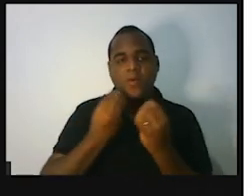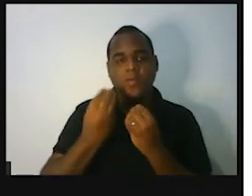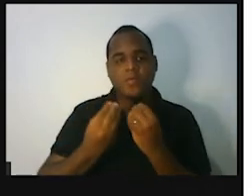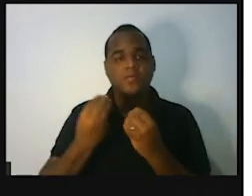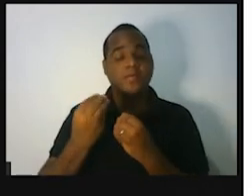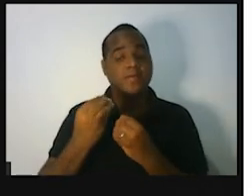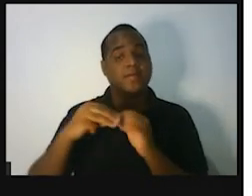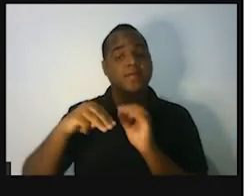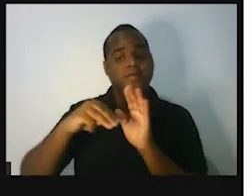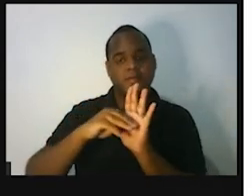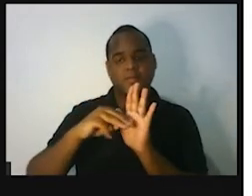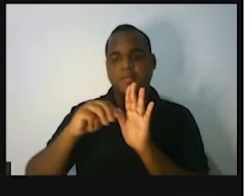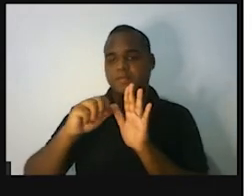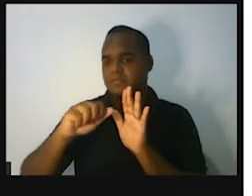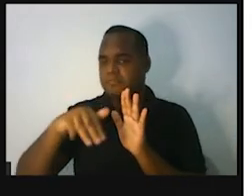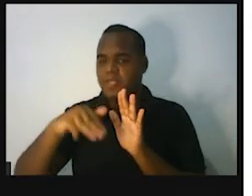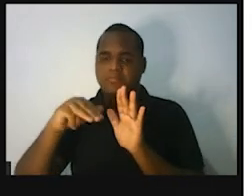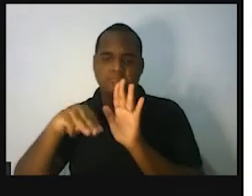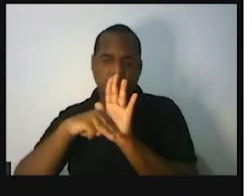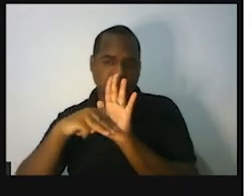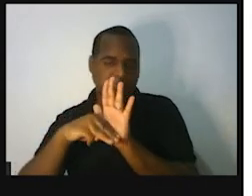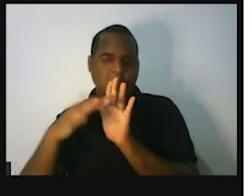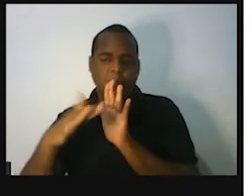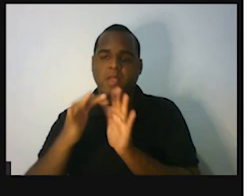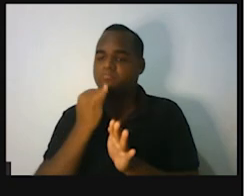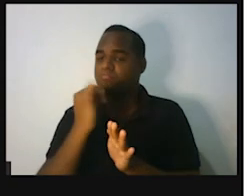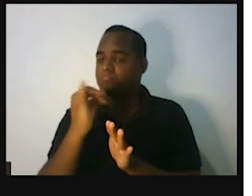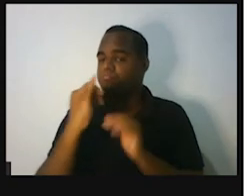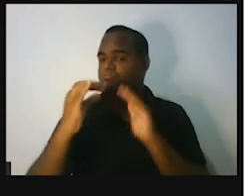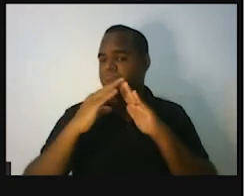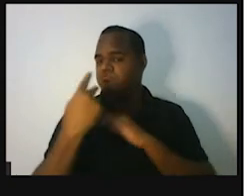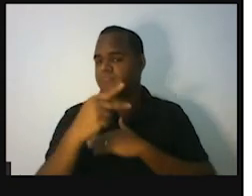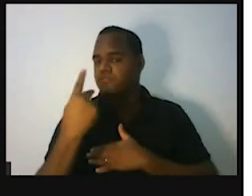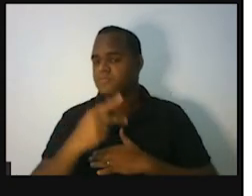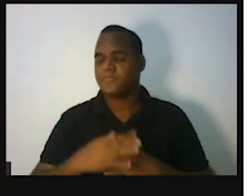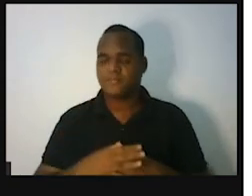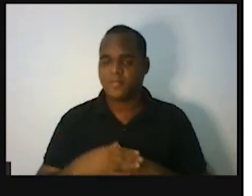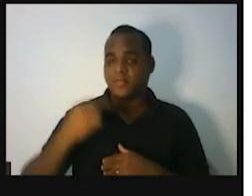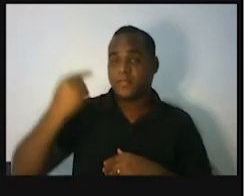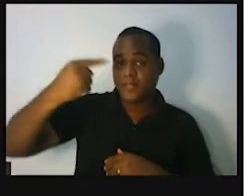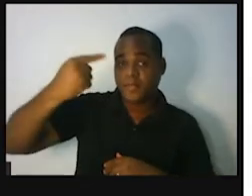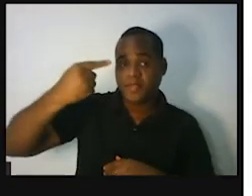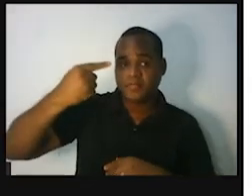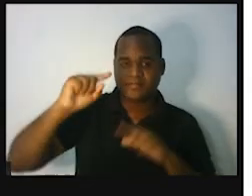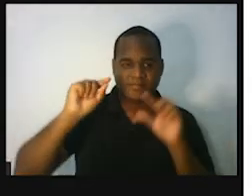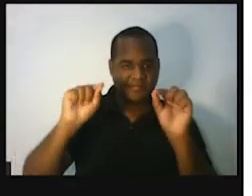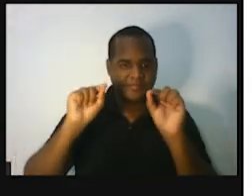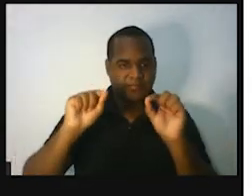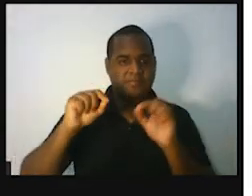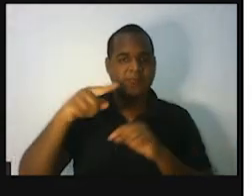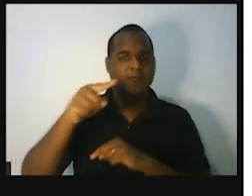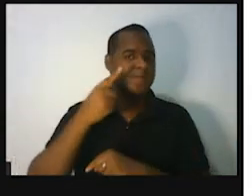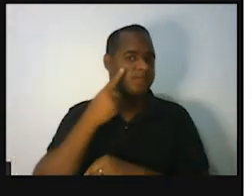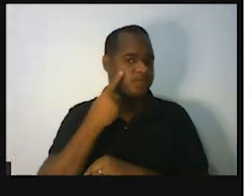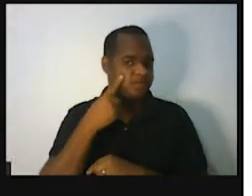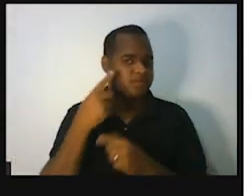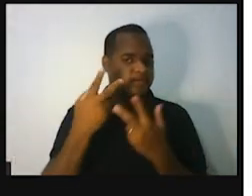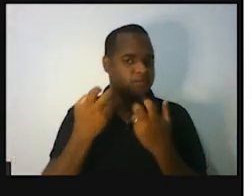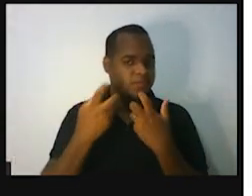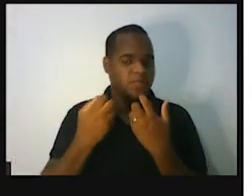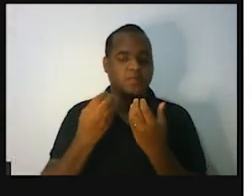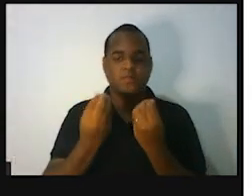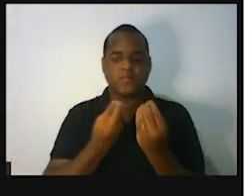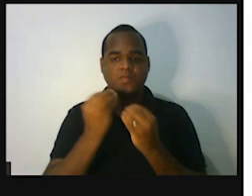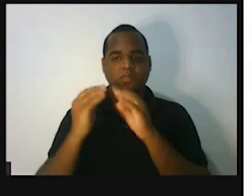consumo médio de energia da sua casa. Certo? Então, primeiro, você vai fazer um levantamento na sua